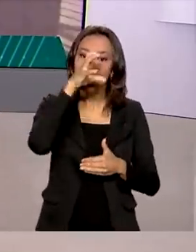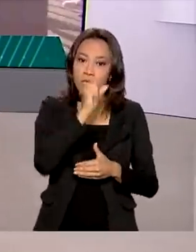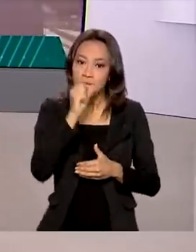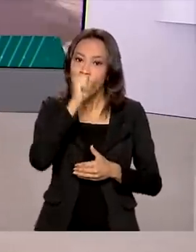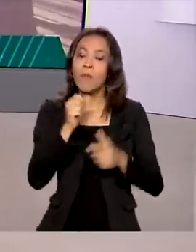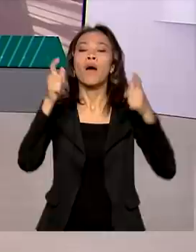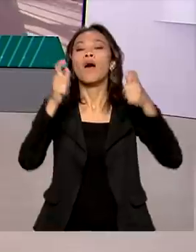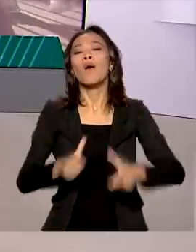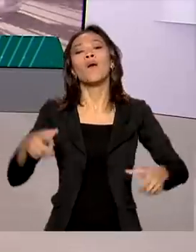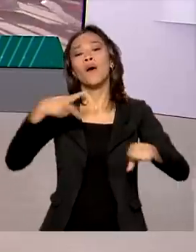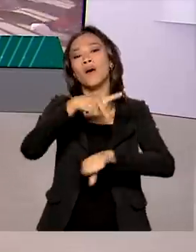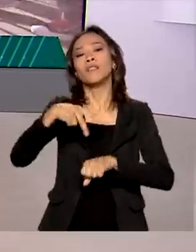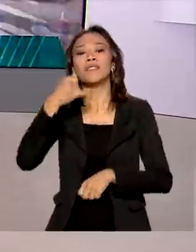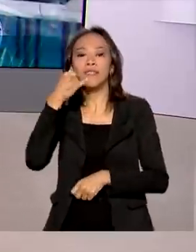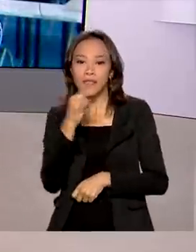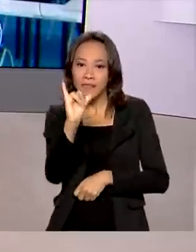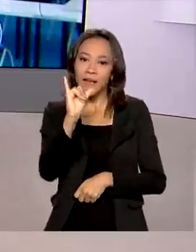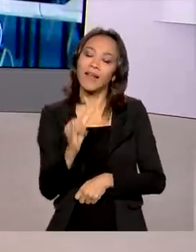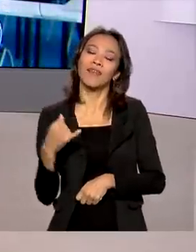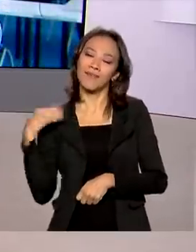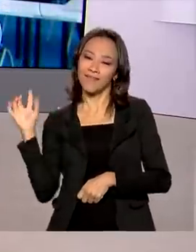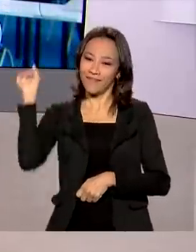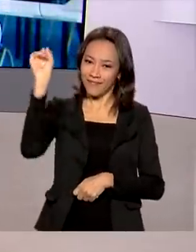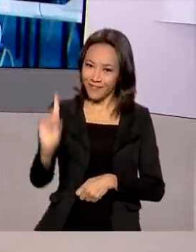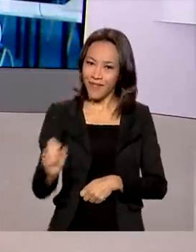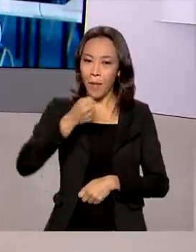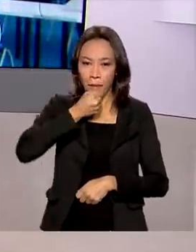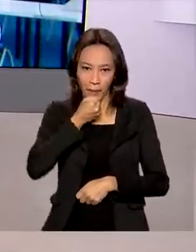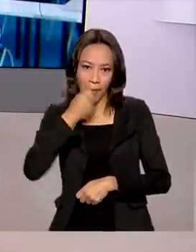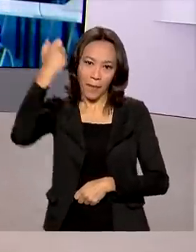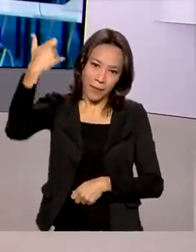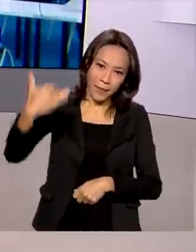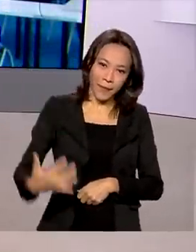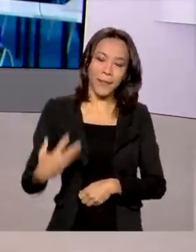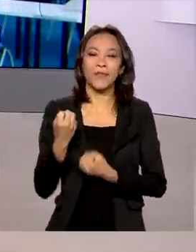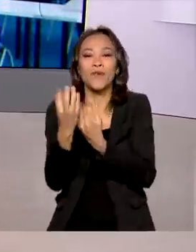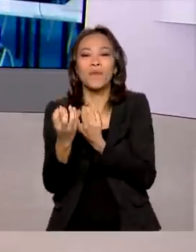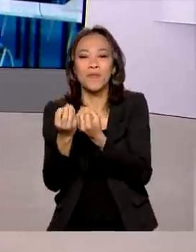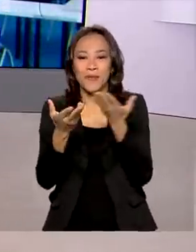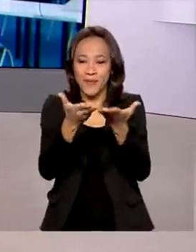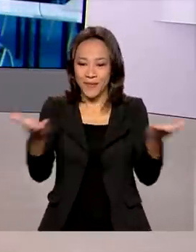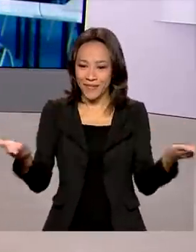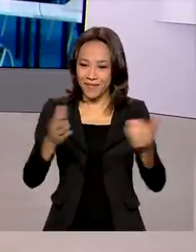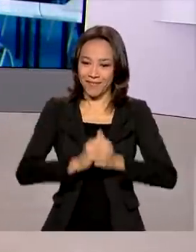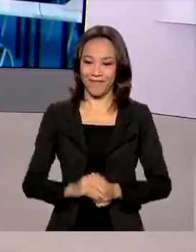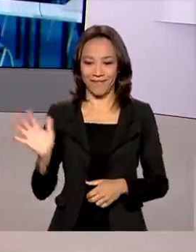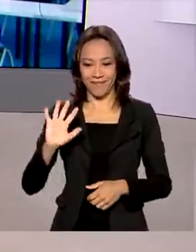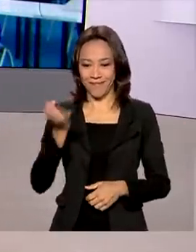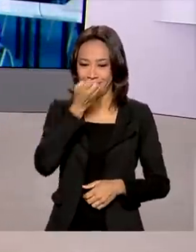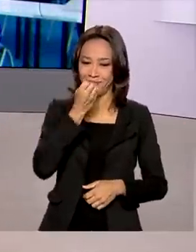O repórter Carlos Molinari está lá e tem ao vivo mais informações para a gente. Oi, Molinari, bom dia.